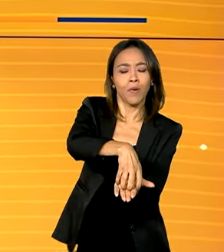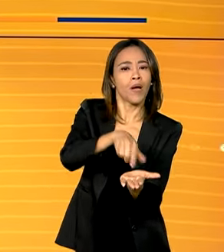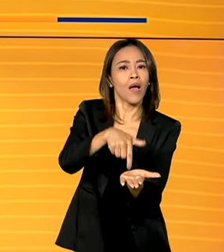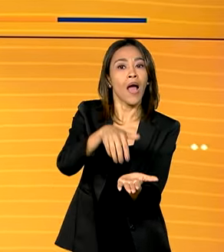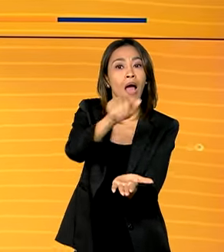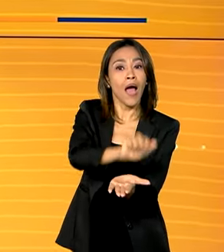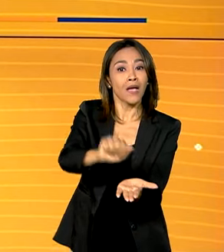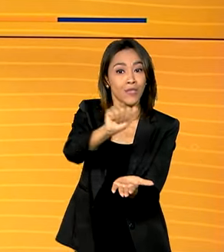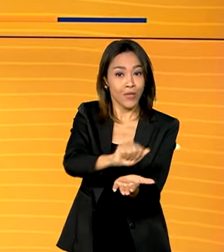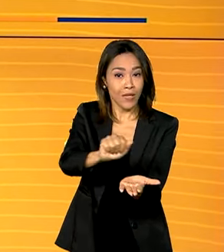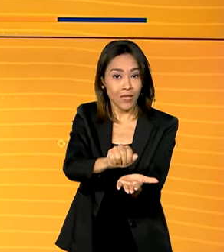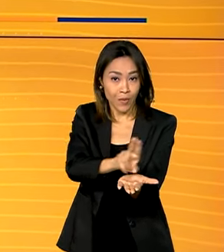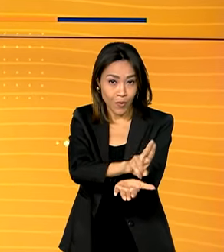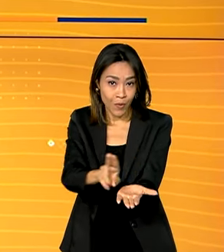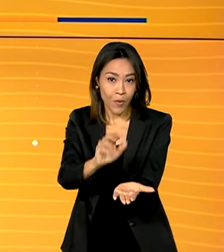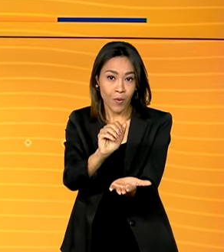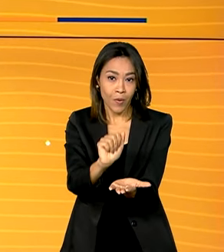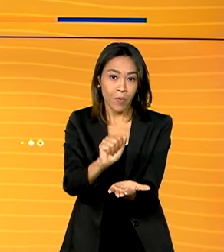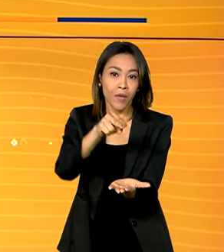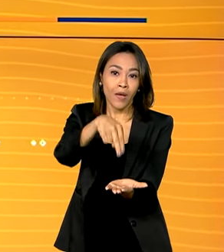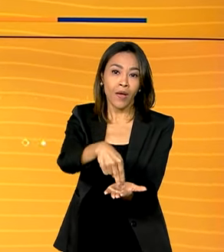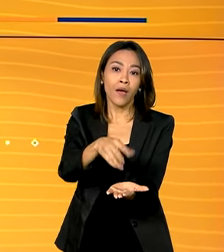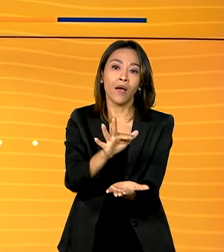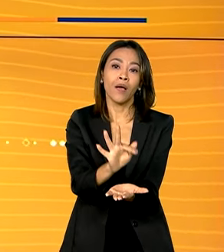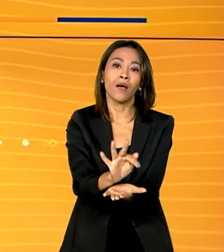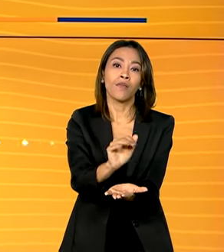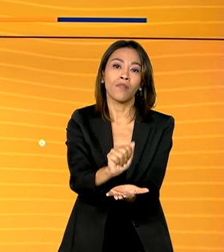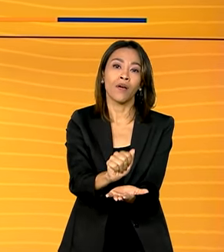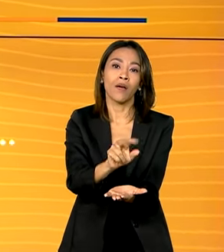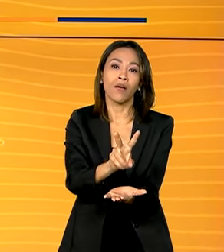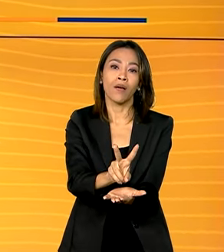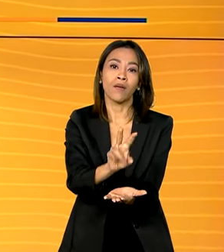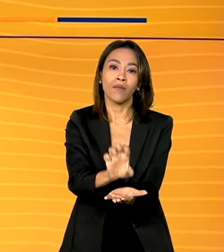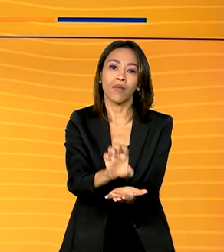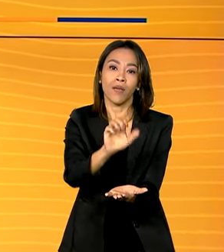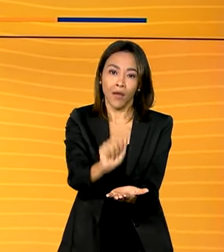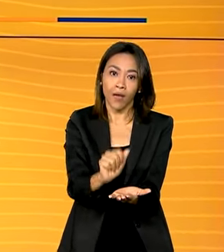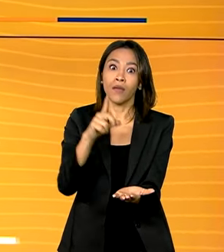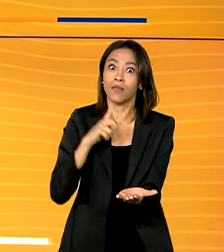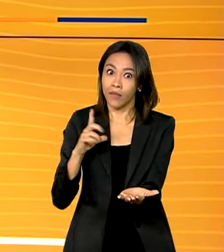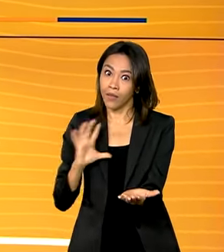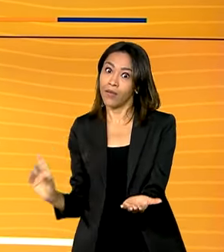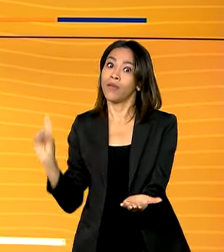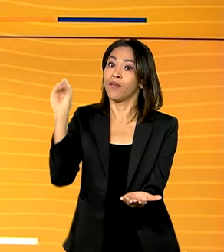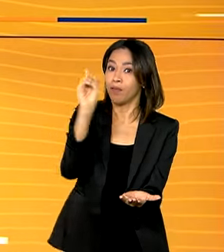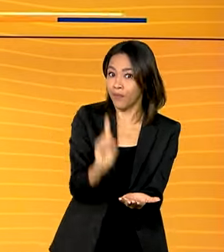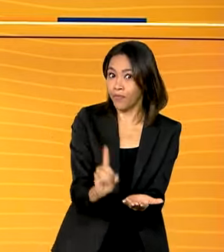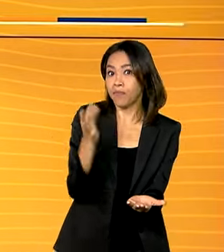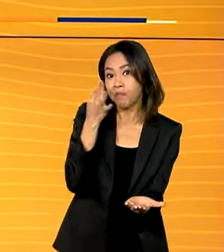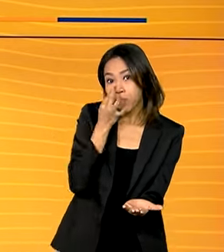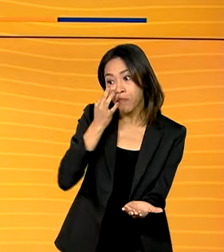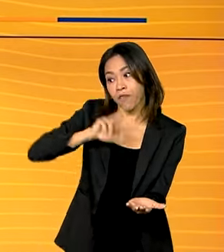Associação Nacional dos Fabricantes de Veículos Automotores, que também contou com a presença de diversos ministros do governo.